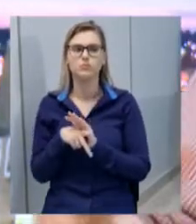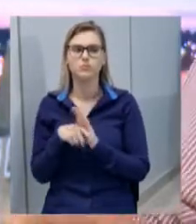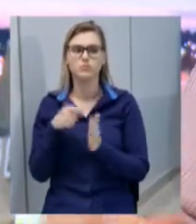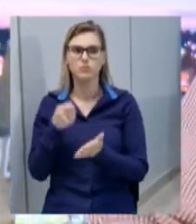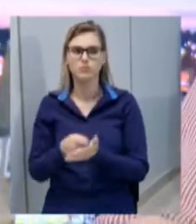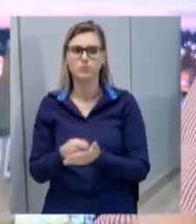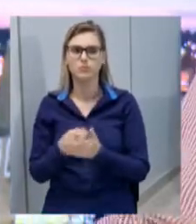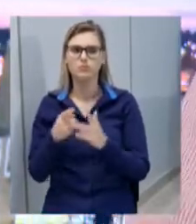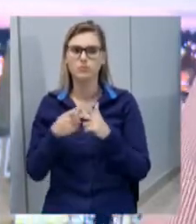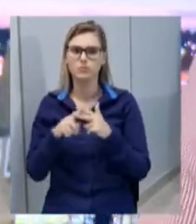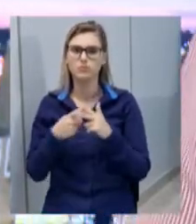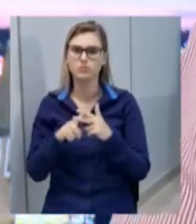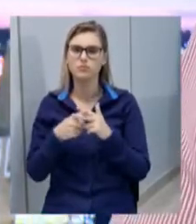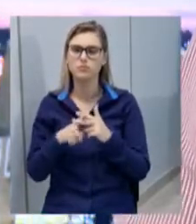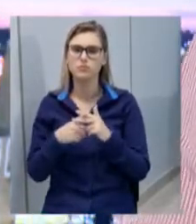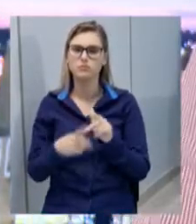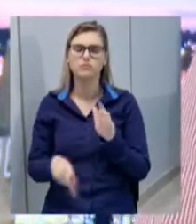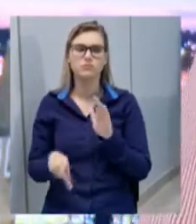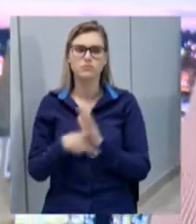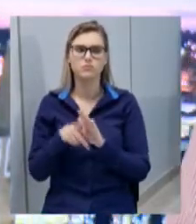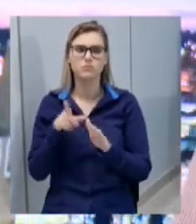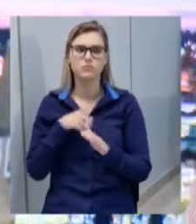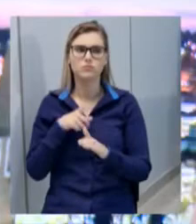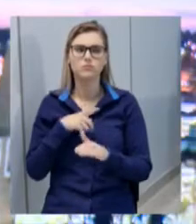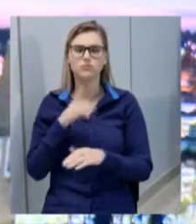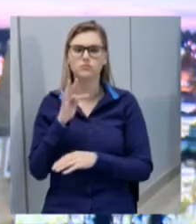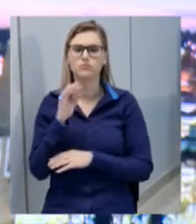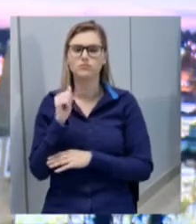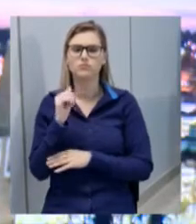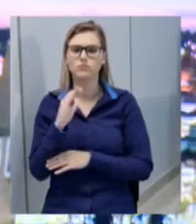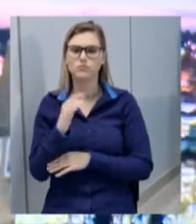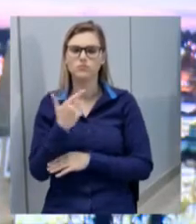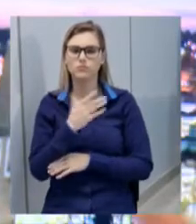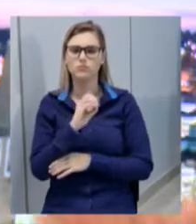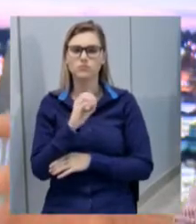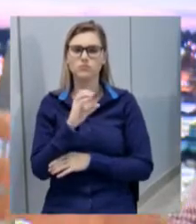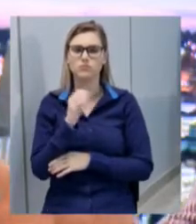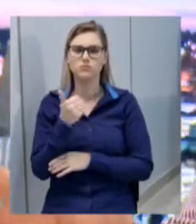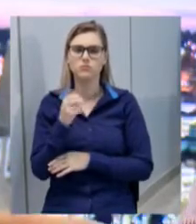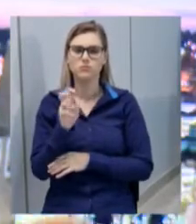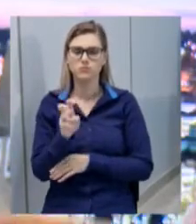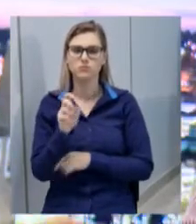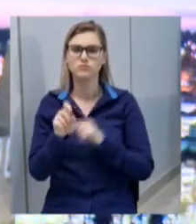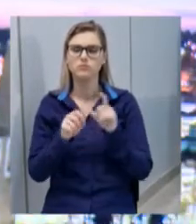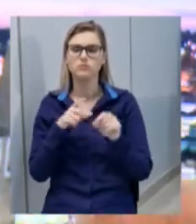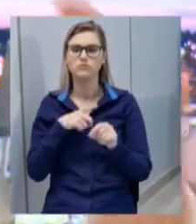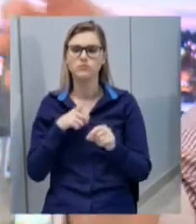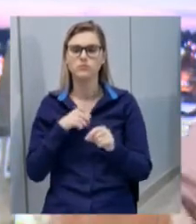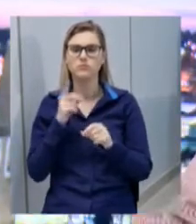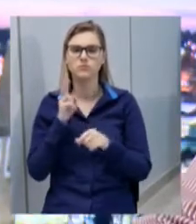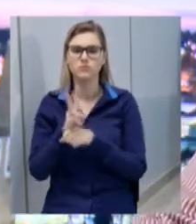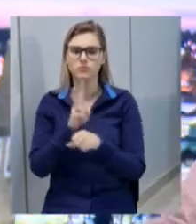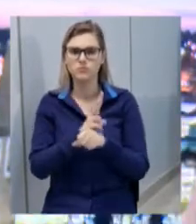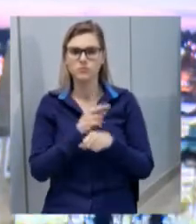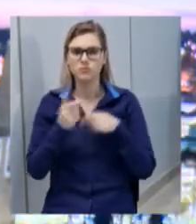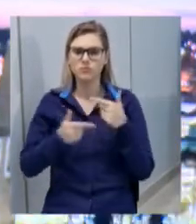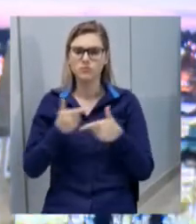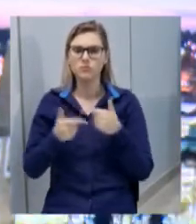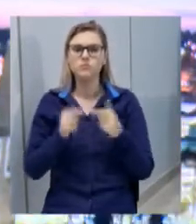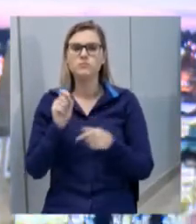a manutenção, inclusive, tem um táxi, se não me engano, é de 2015, que previa uma das condições para manutenção de serviços que essas